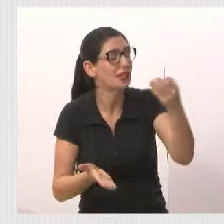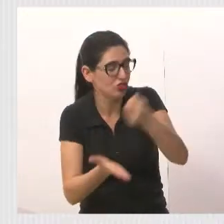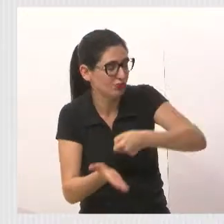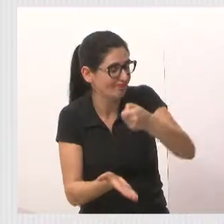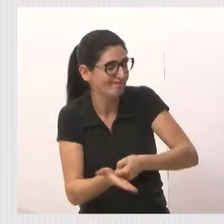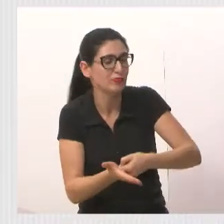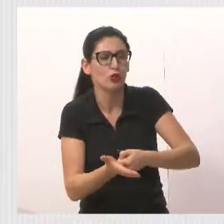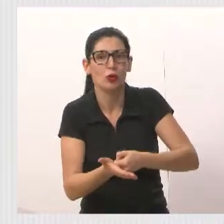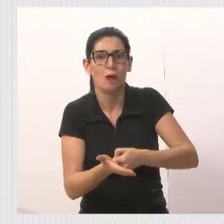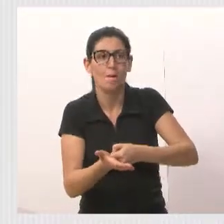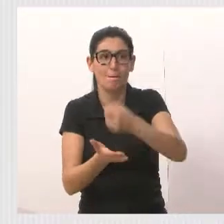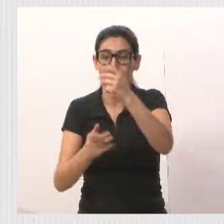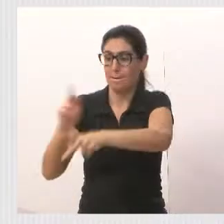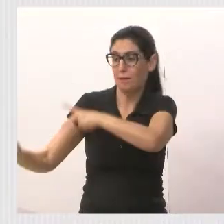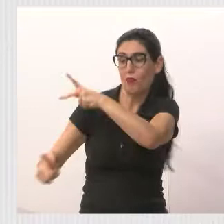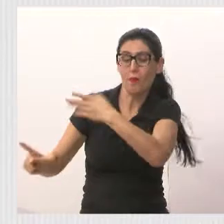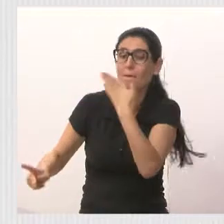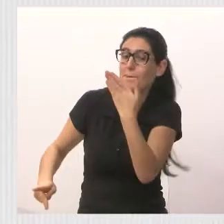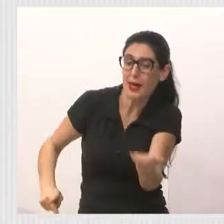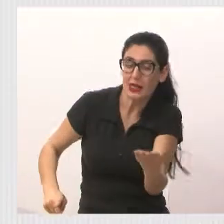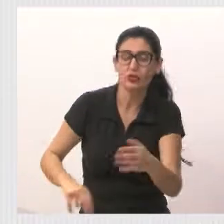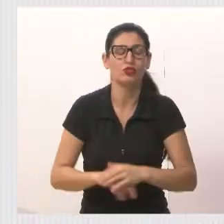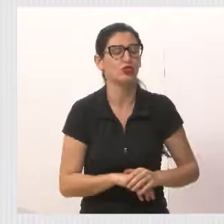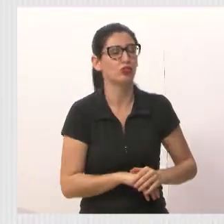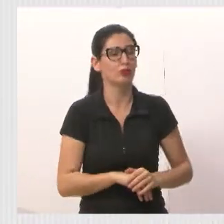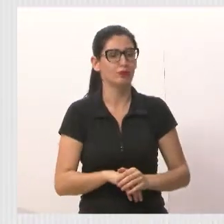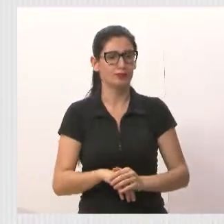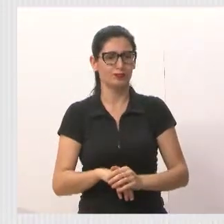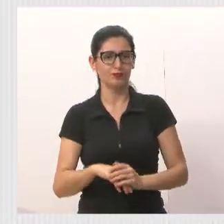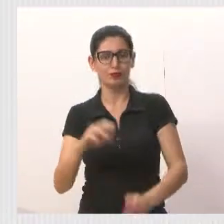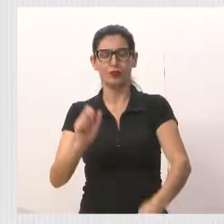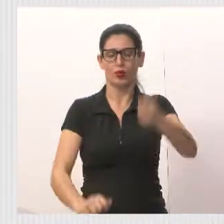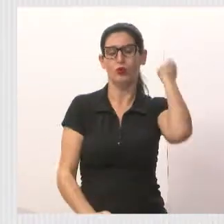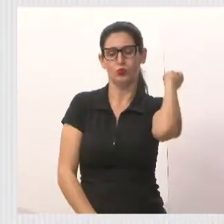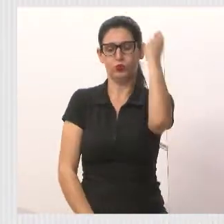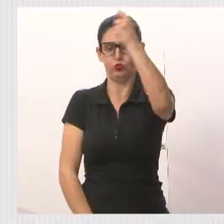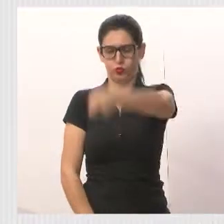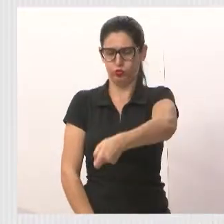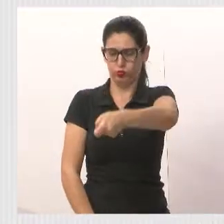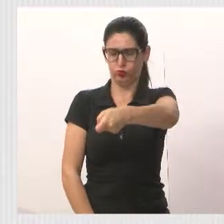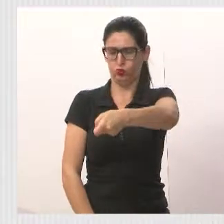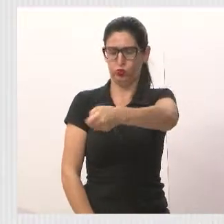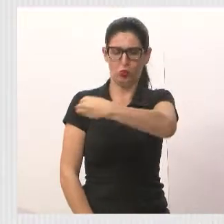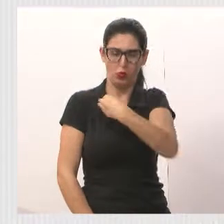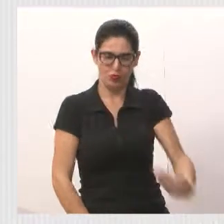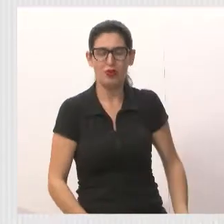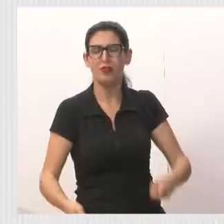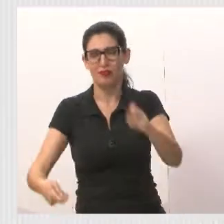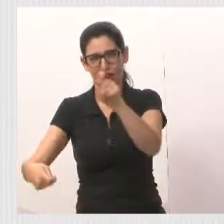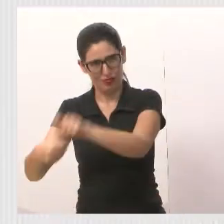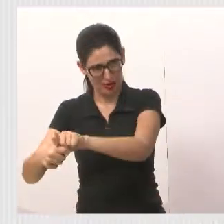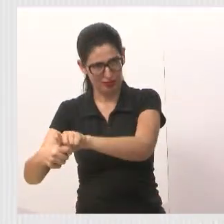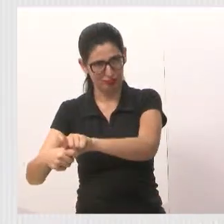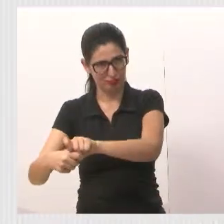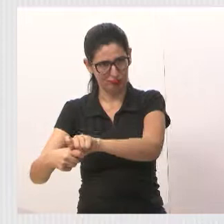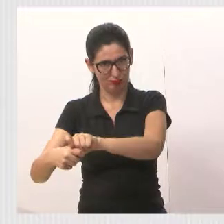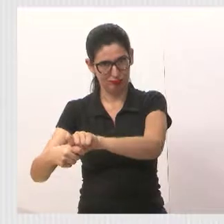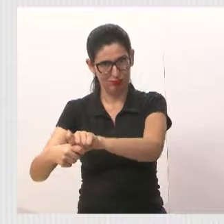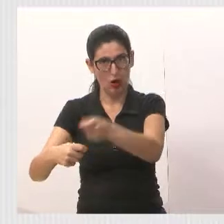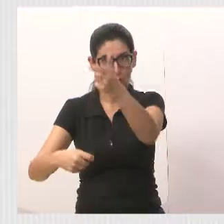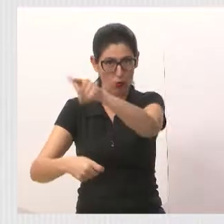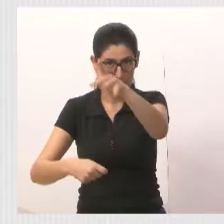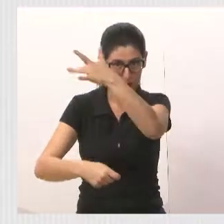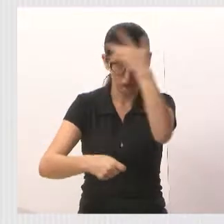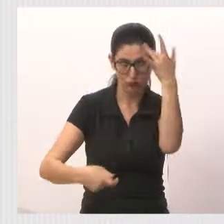a comunidade precisa. Quem faz é o poder público, através dos gestores públicos. Então, nesses encontros,